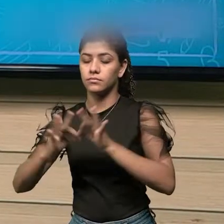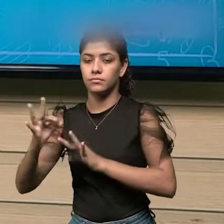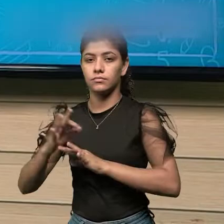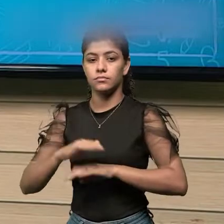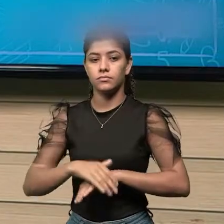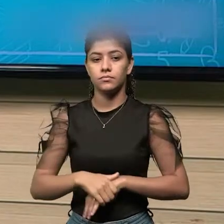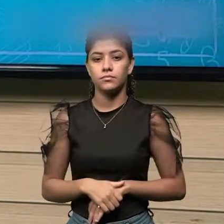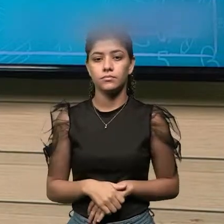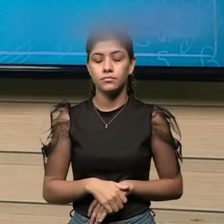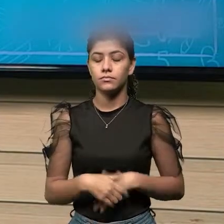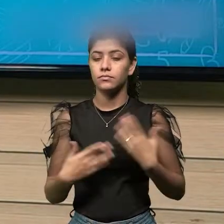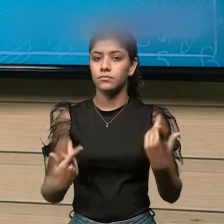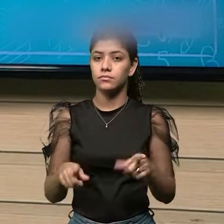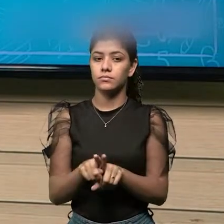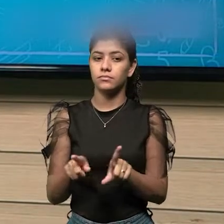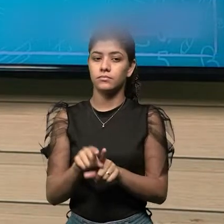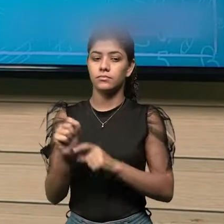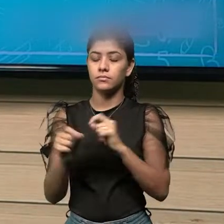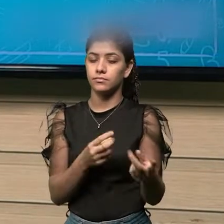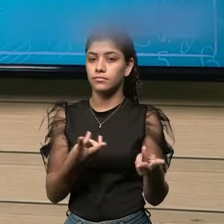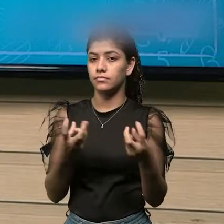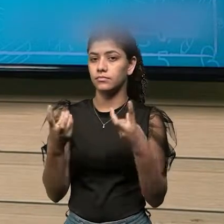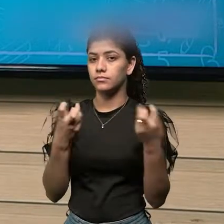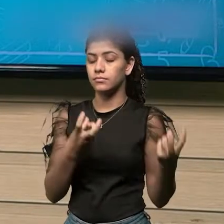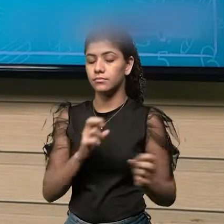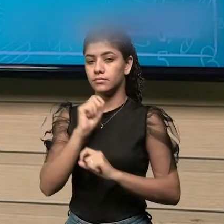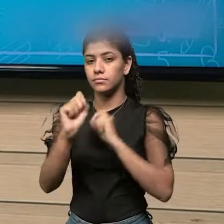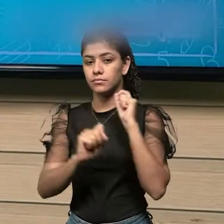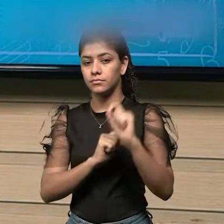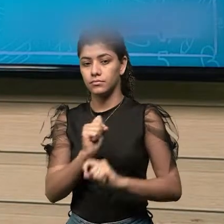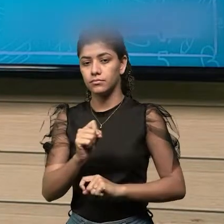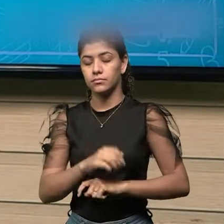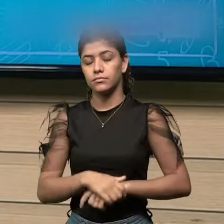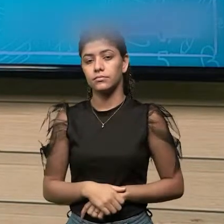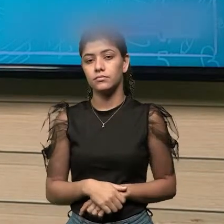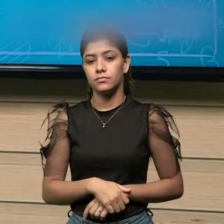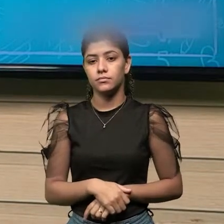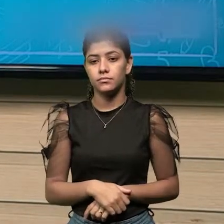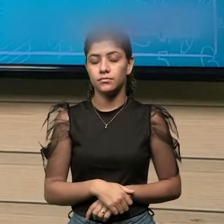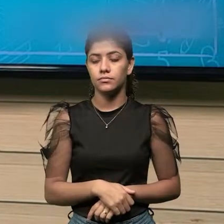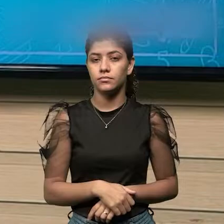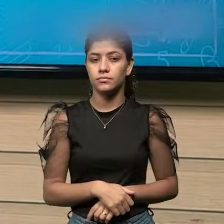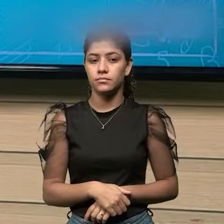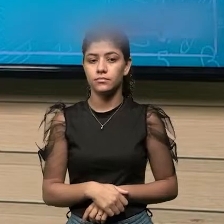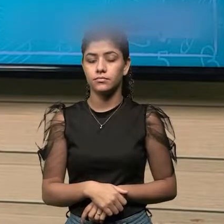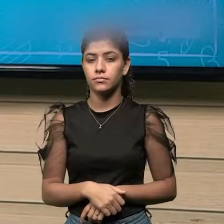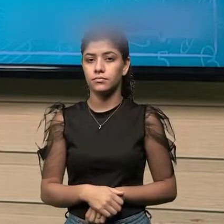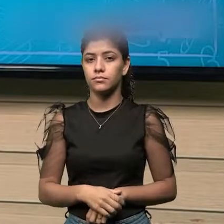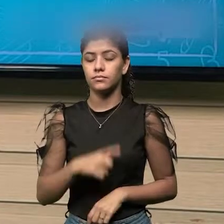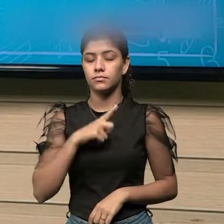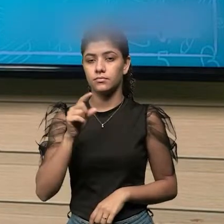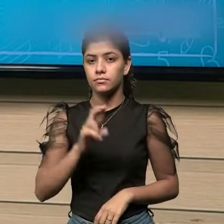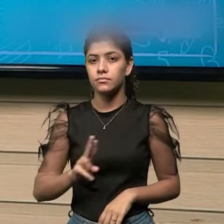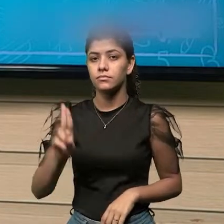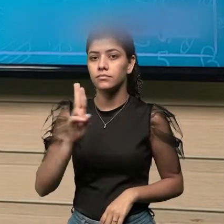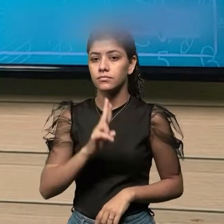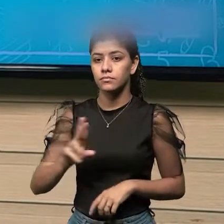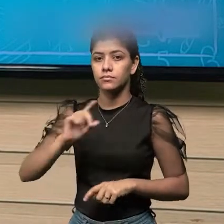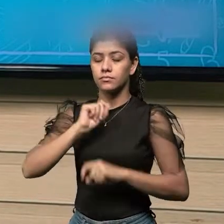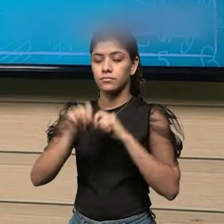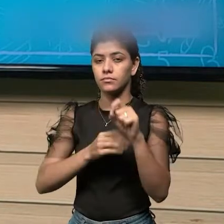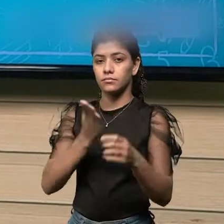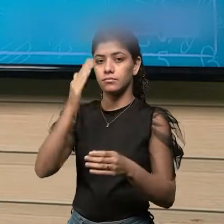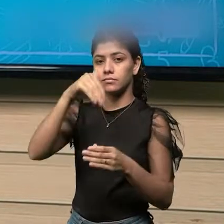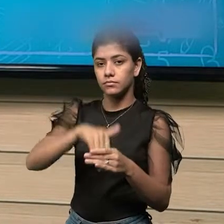além de identificar as unidades de medidas que são usadas dentro de